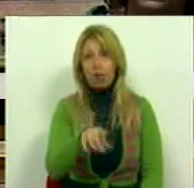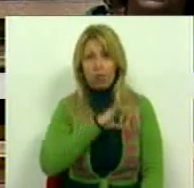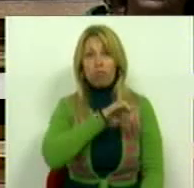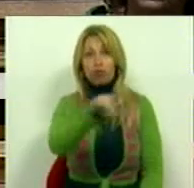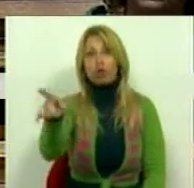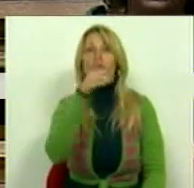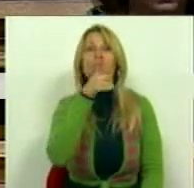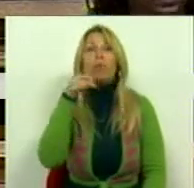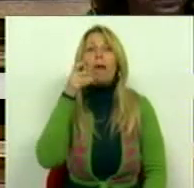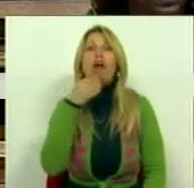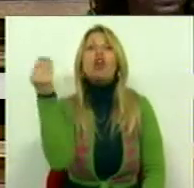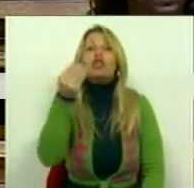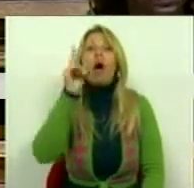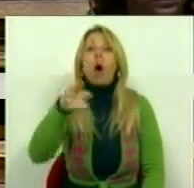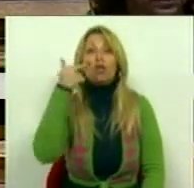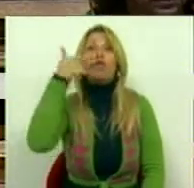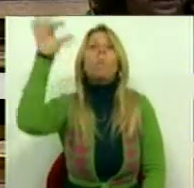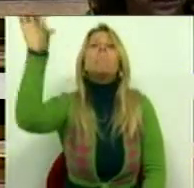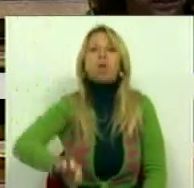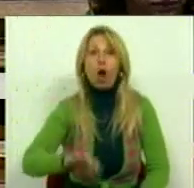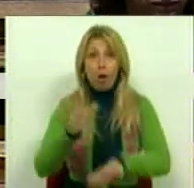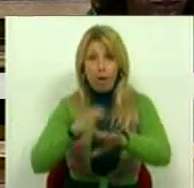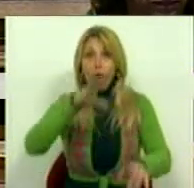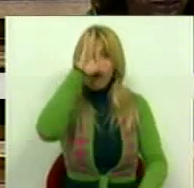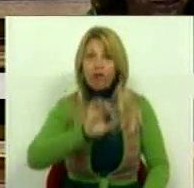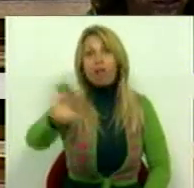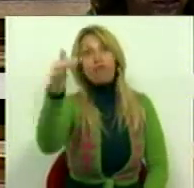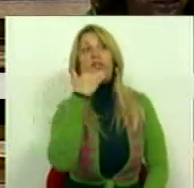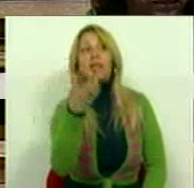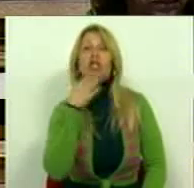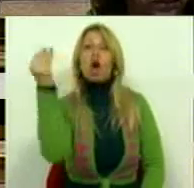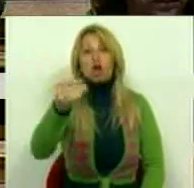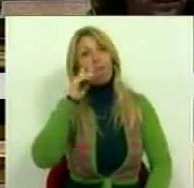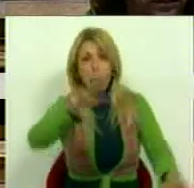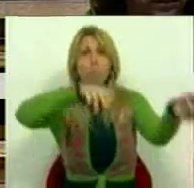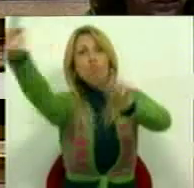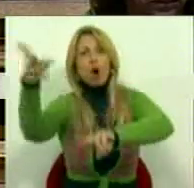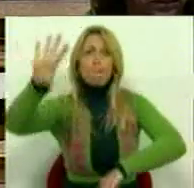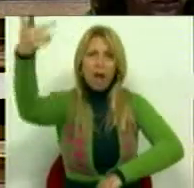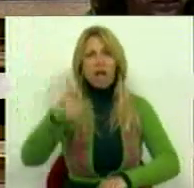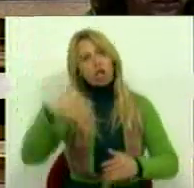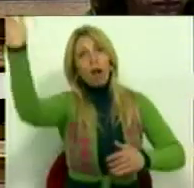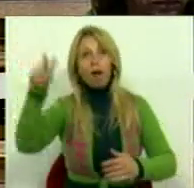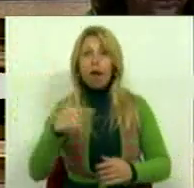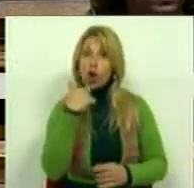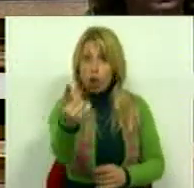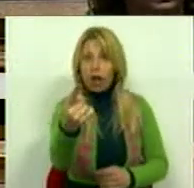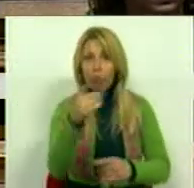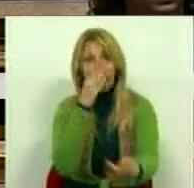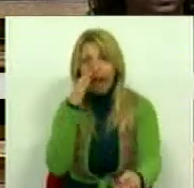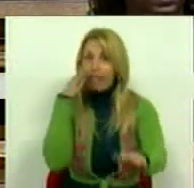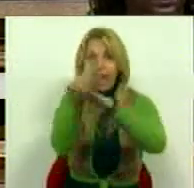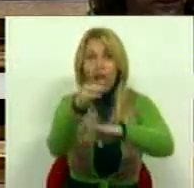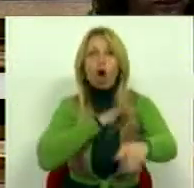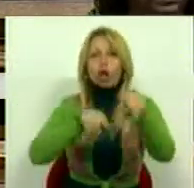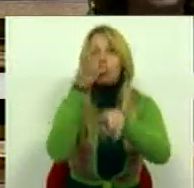é por isso que o seu Governo disse aos jovens deste país, emigrem. Mas eu tenho uma outra coisa para lhe dizer, Sr. Deputado. Por favor, emigre. Porque o Sr. Deputado, devo dizer-lhe, estou a olhar